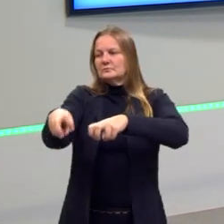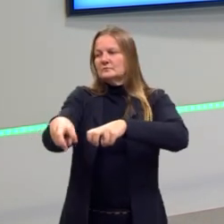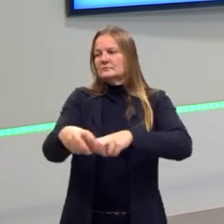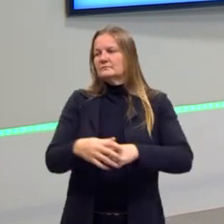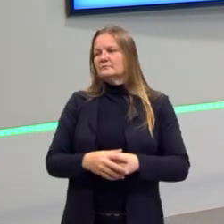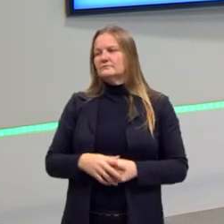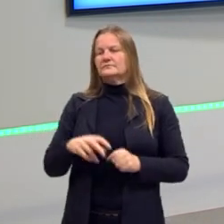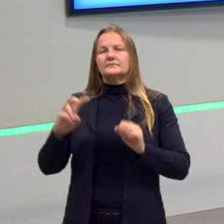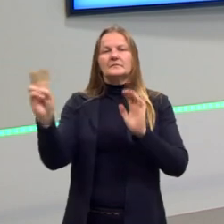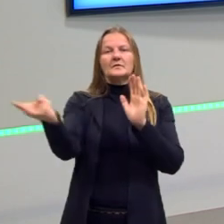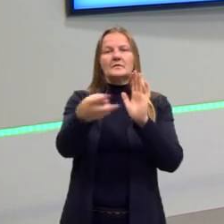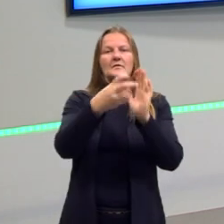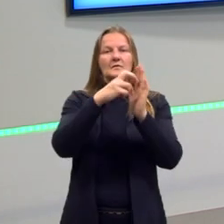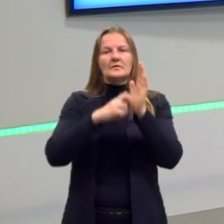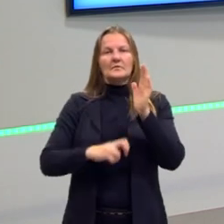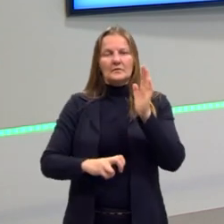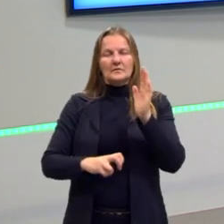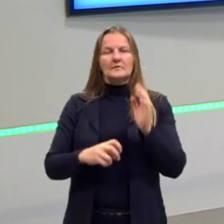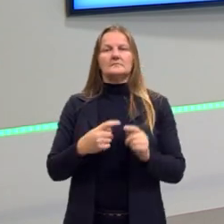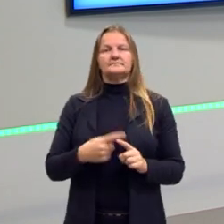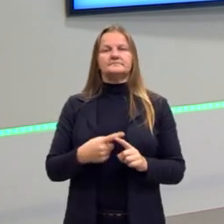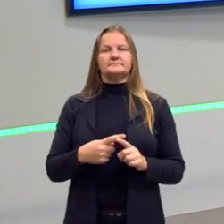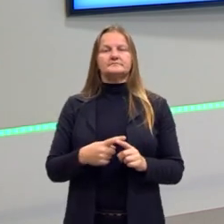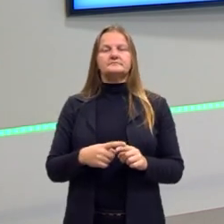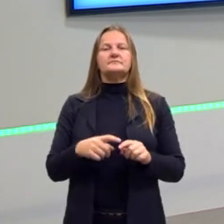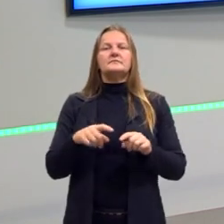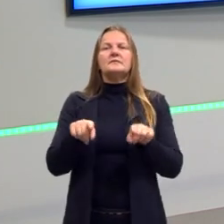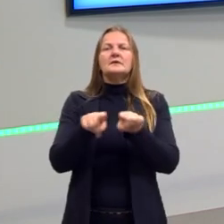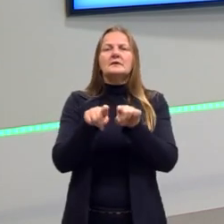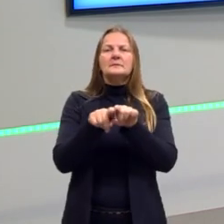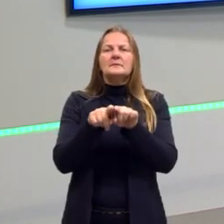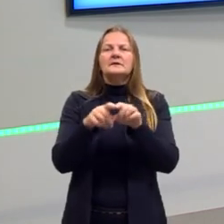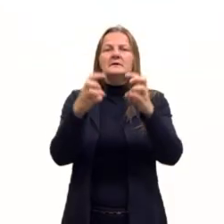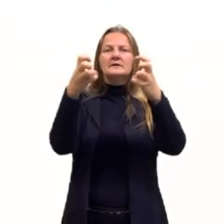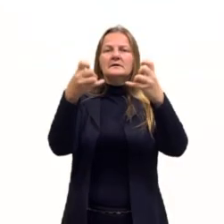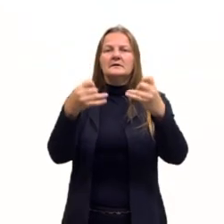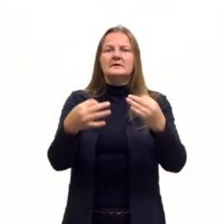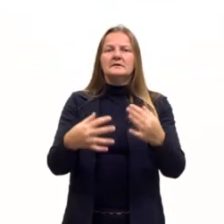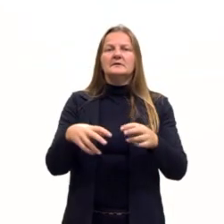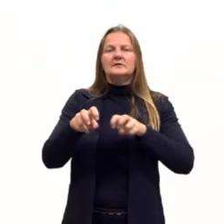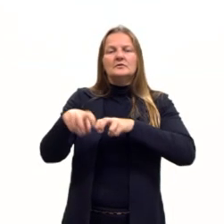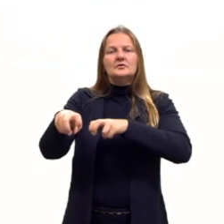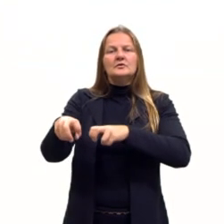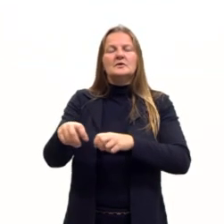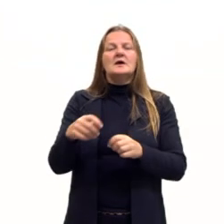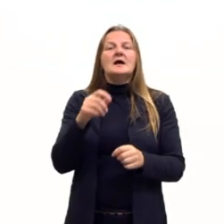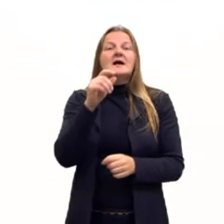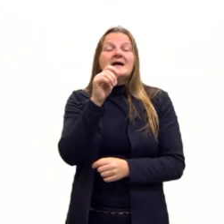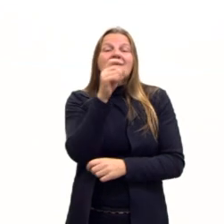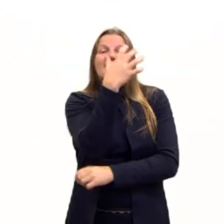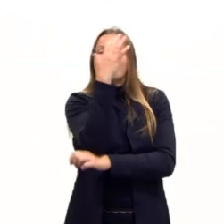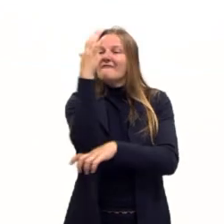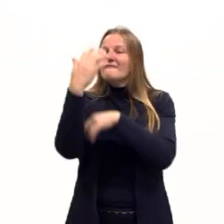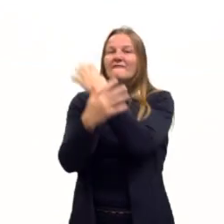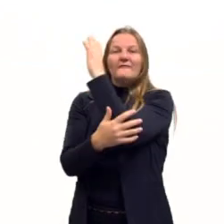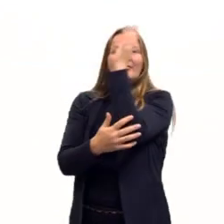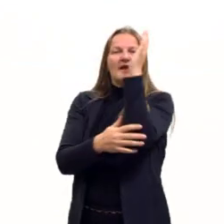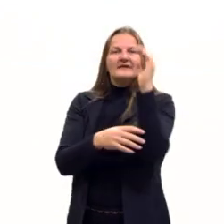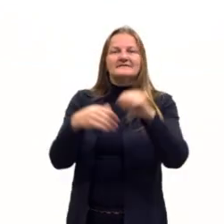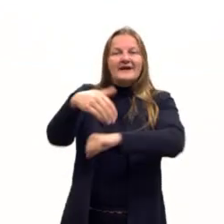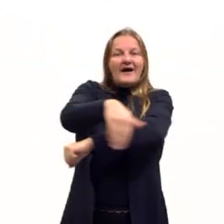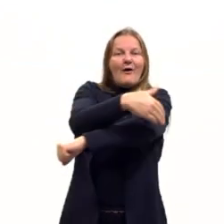agrícola do centro-oeste, lembra que eu falei para vocês, a gente viu isso já, essa interiorização. Transamazônica, essas grandes